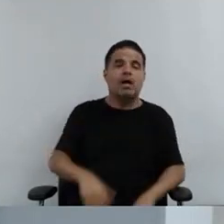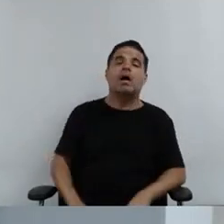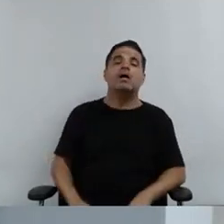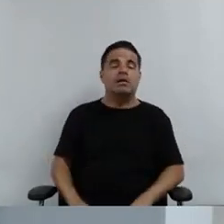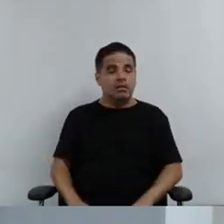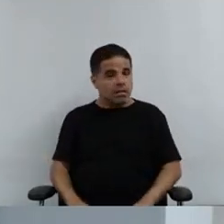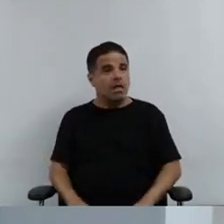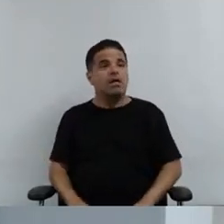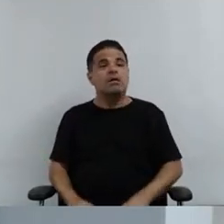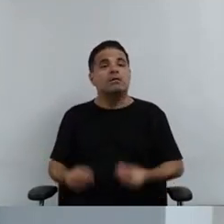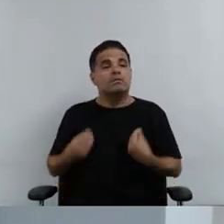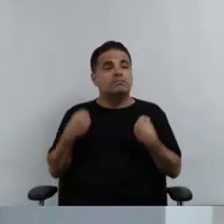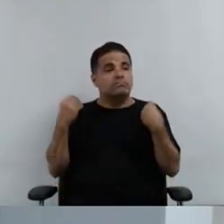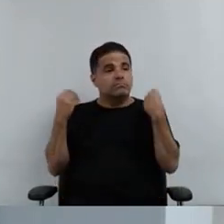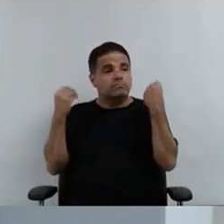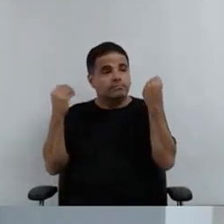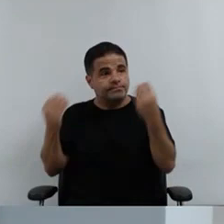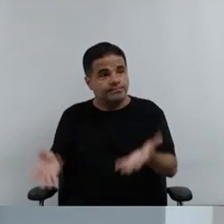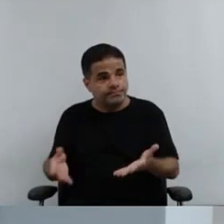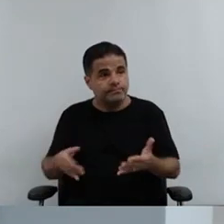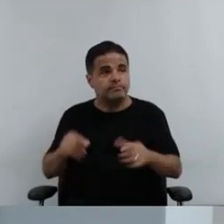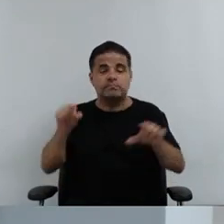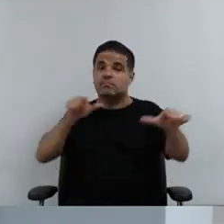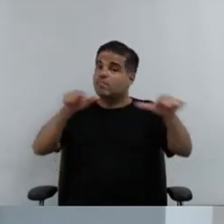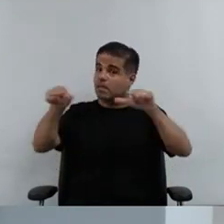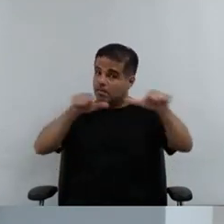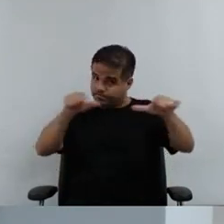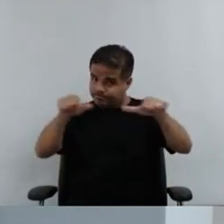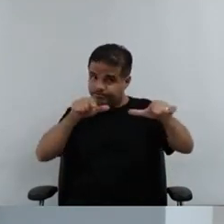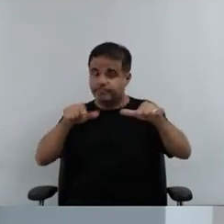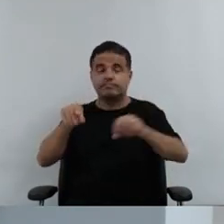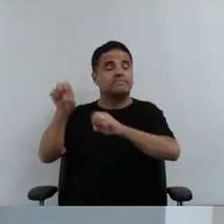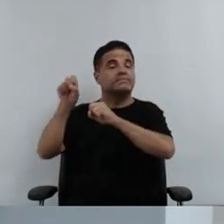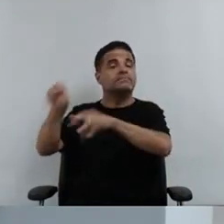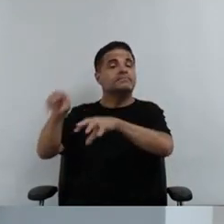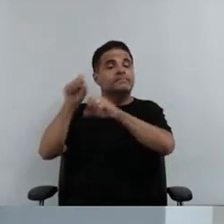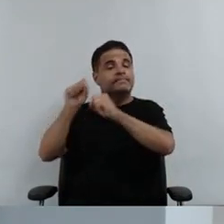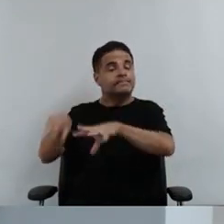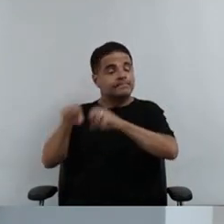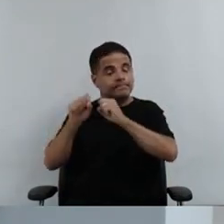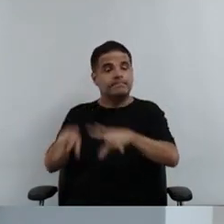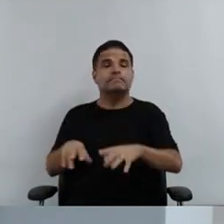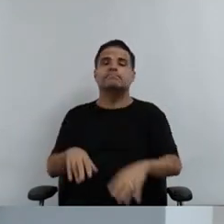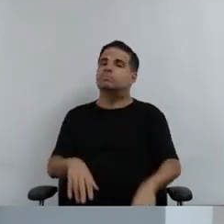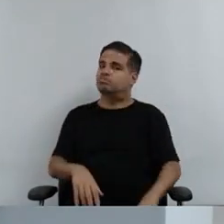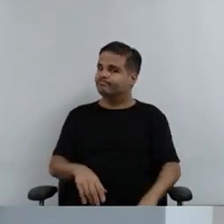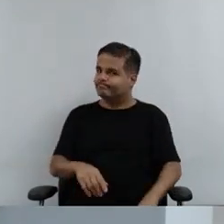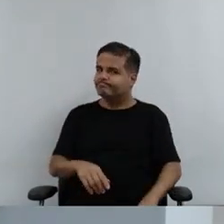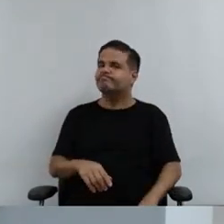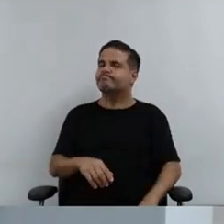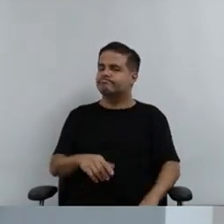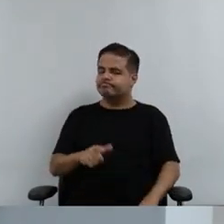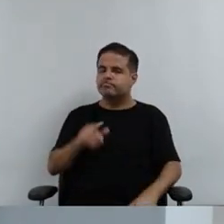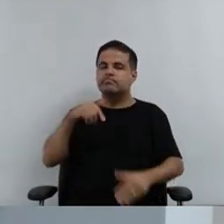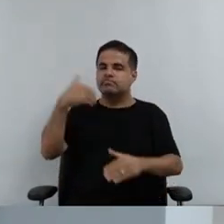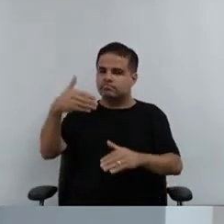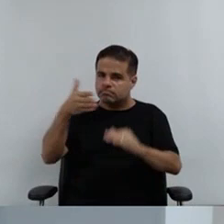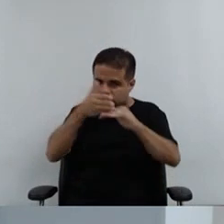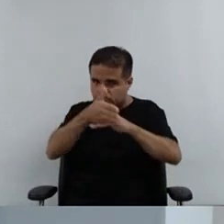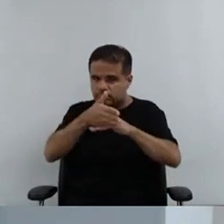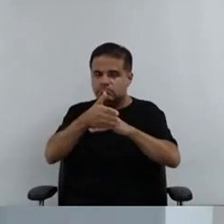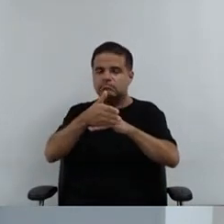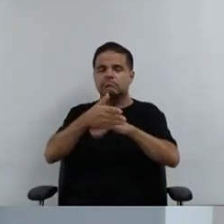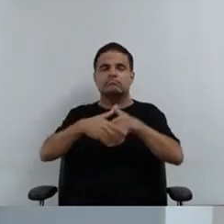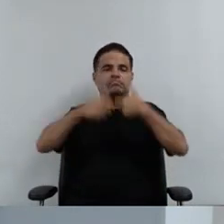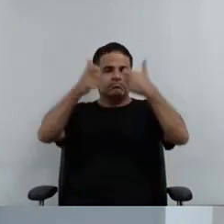Rua, ele está direcionado justamente ao trabalho e à educação. Então, vai ter, a partir do momento que for